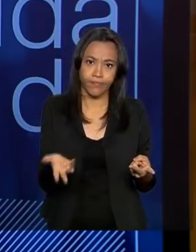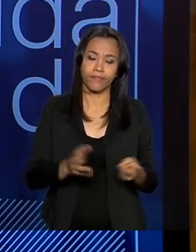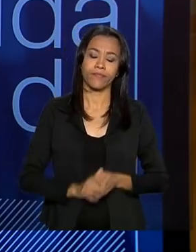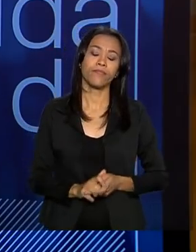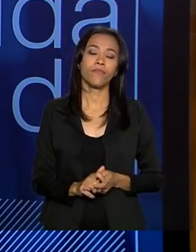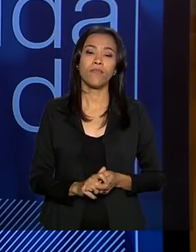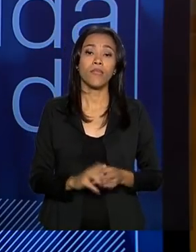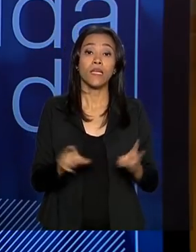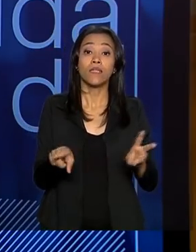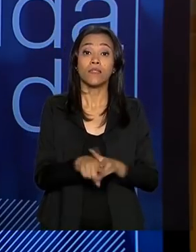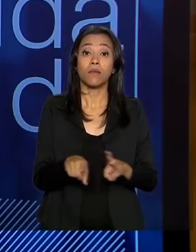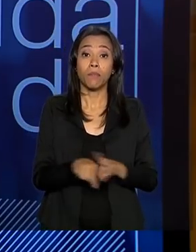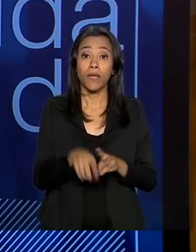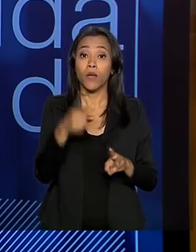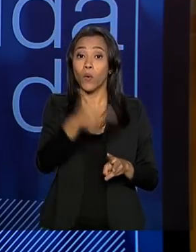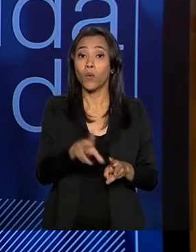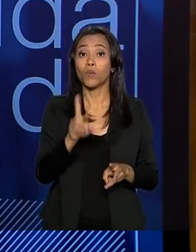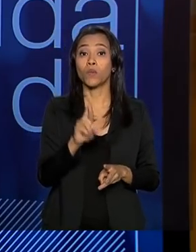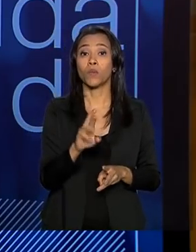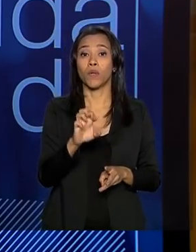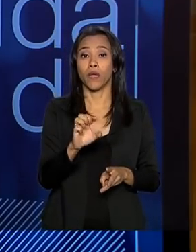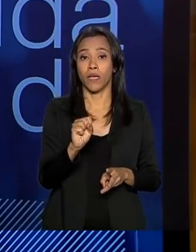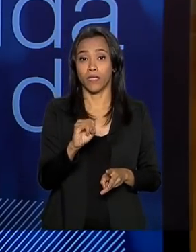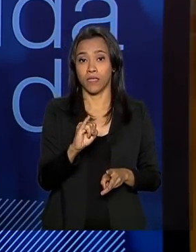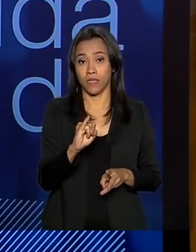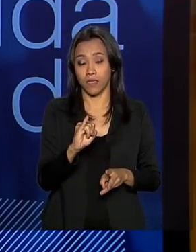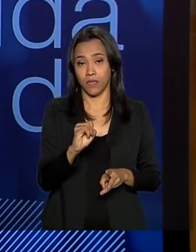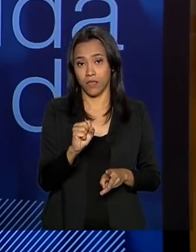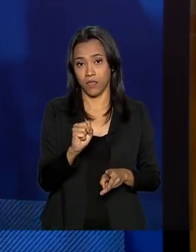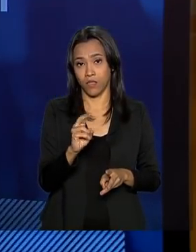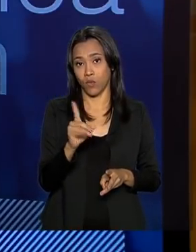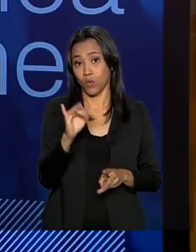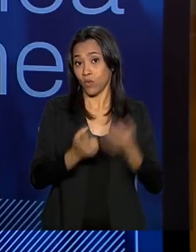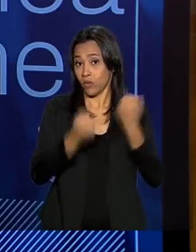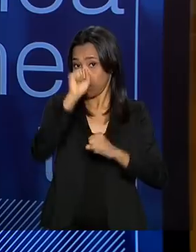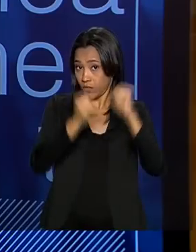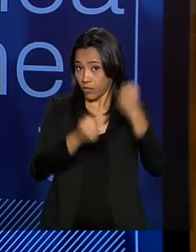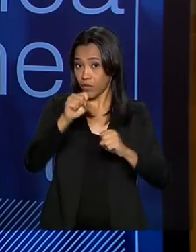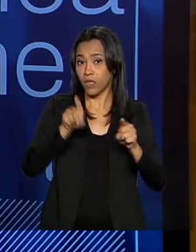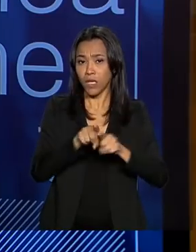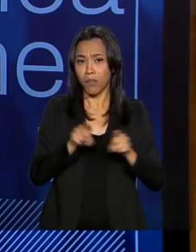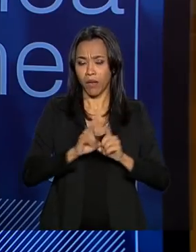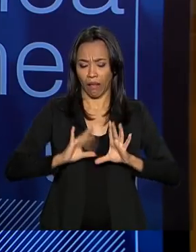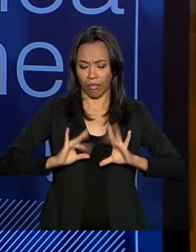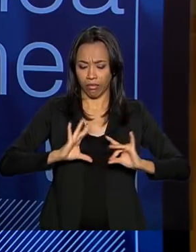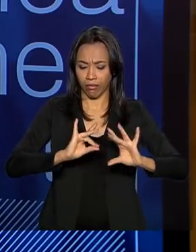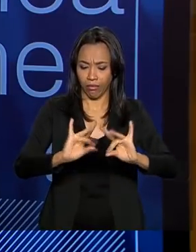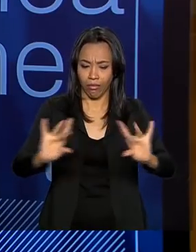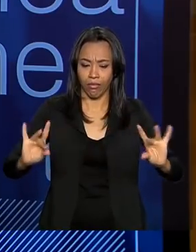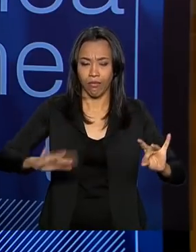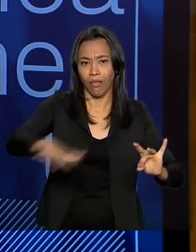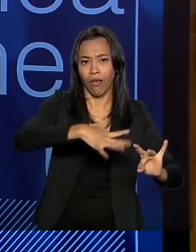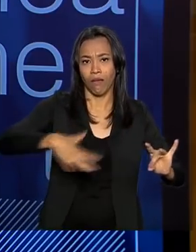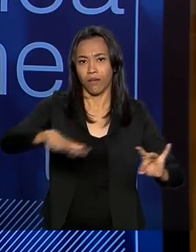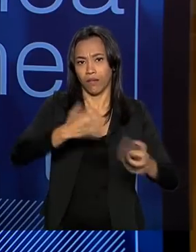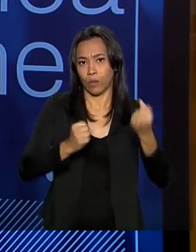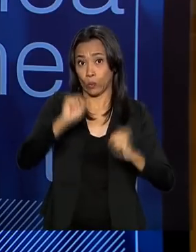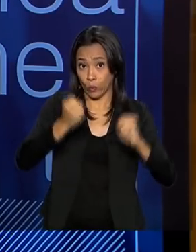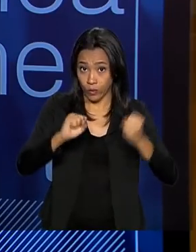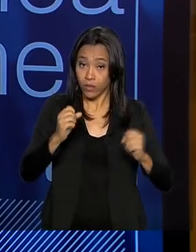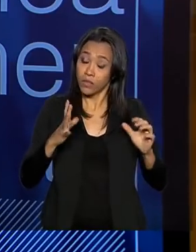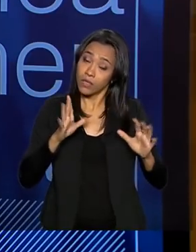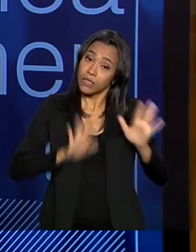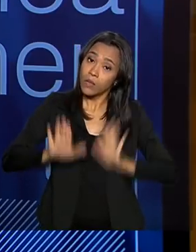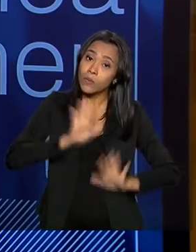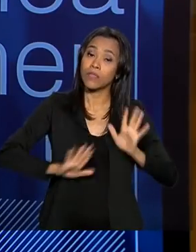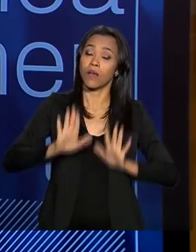a questão de resíduos industriais e também rejeitos minerais. Então, é importante que tenhamos a cautela com